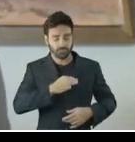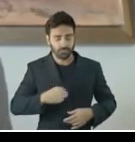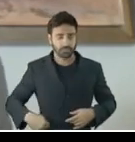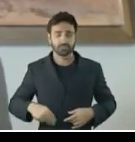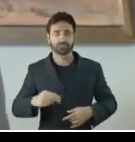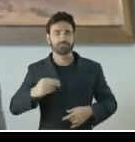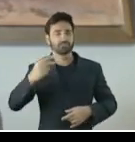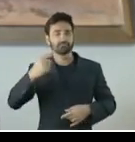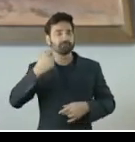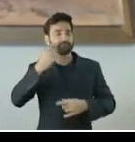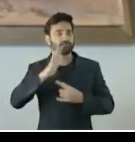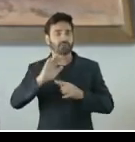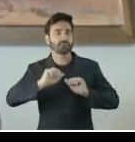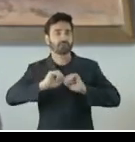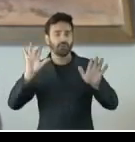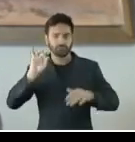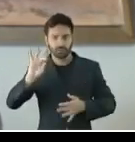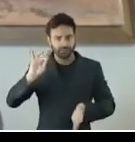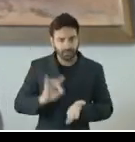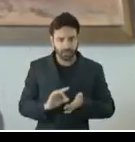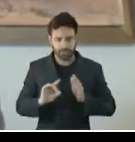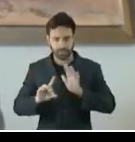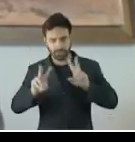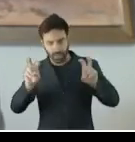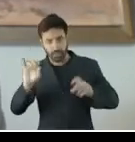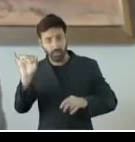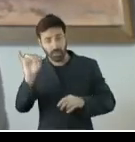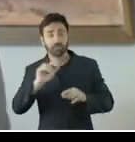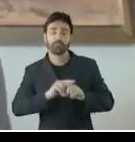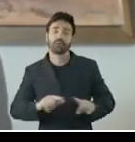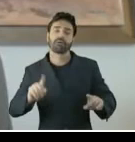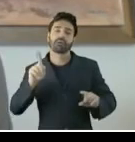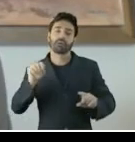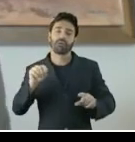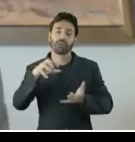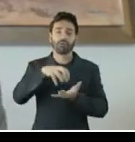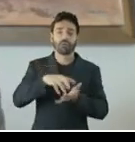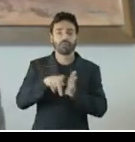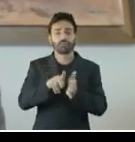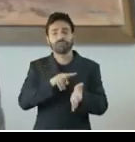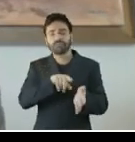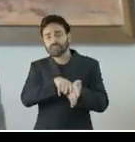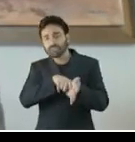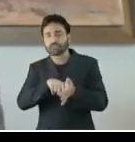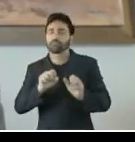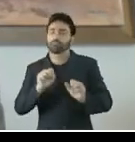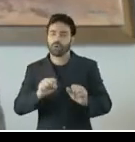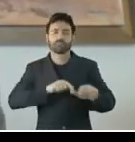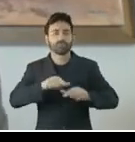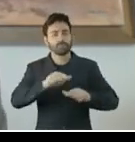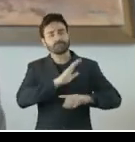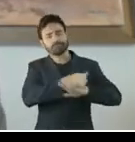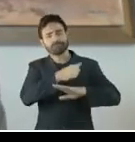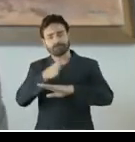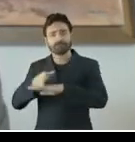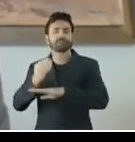demonstram claramente não apenas a relevância do tema, mas também como uma entidade de fiscalização superior pode atuar e contribuir para